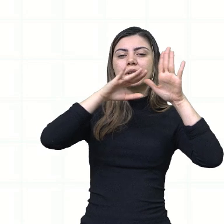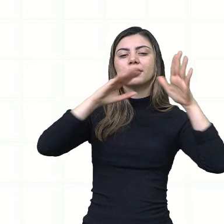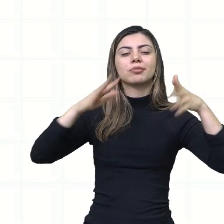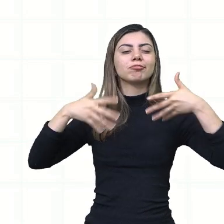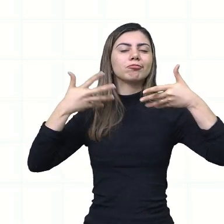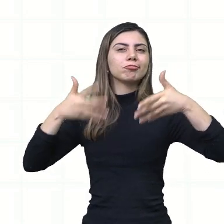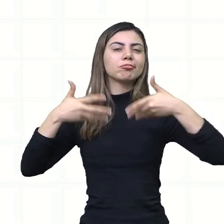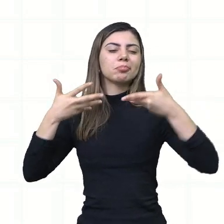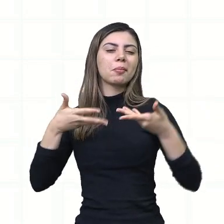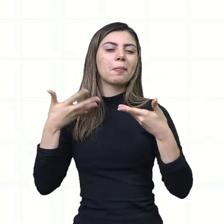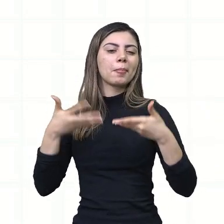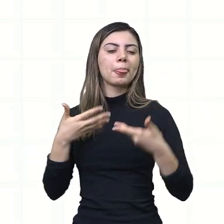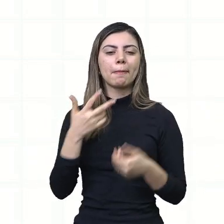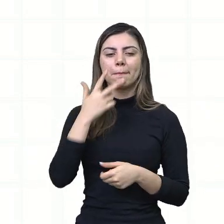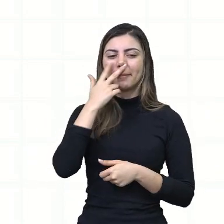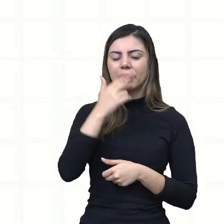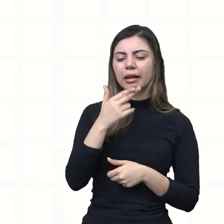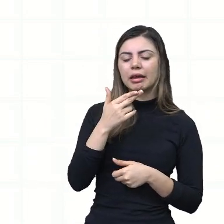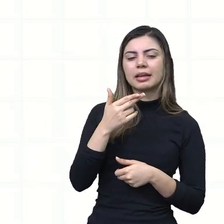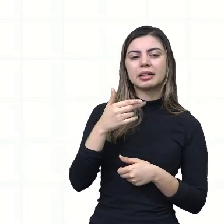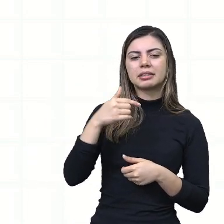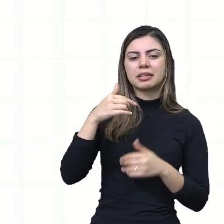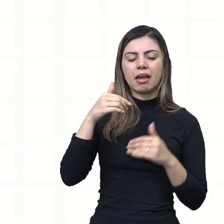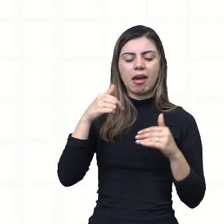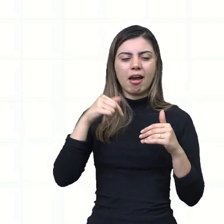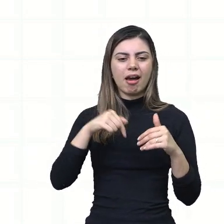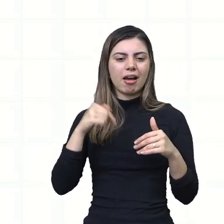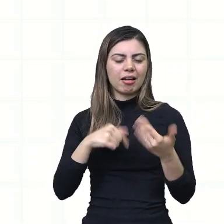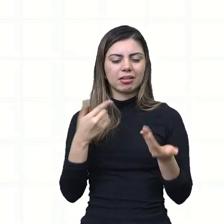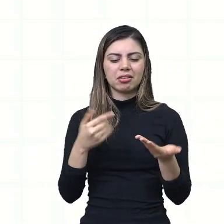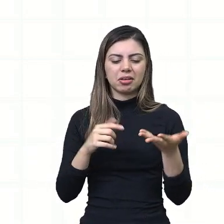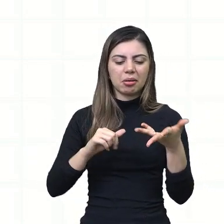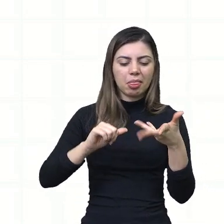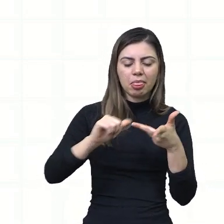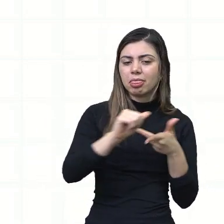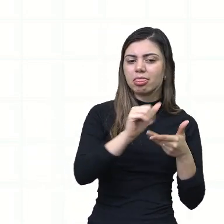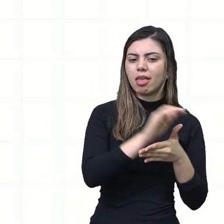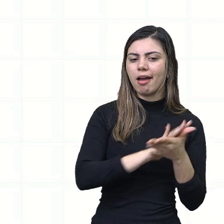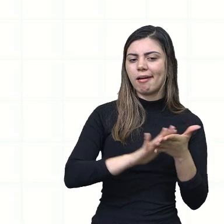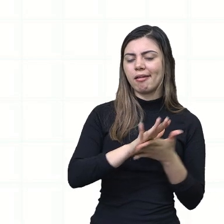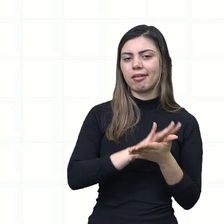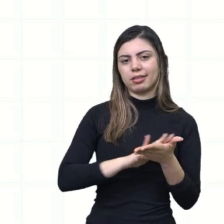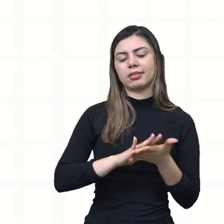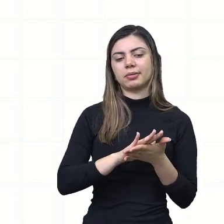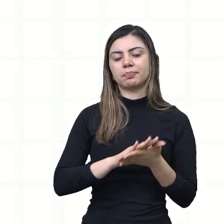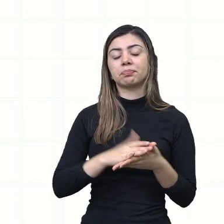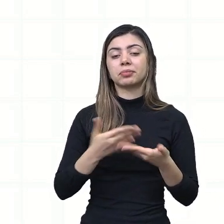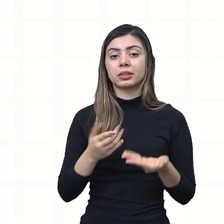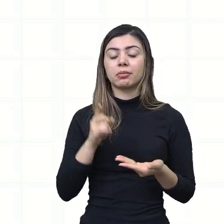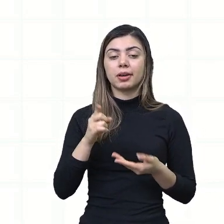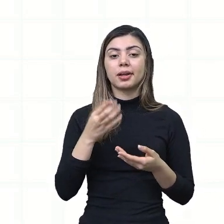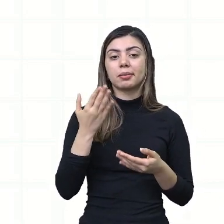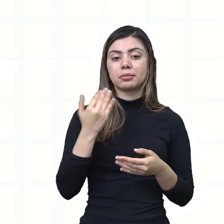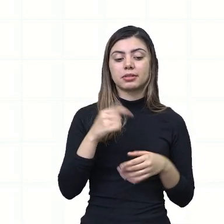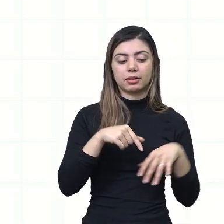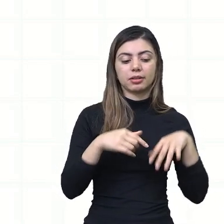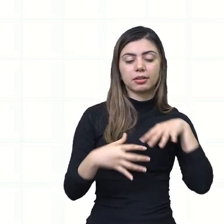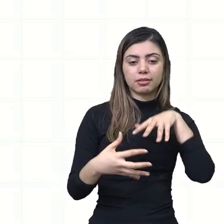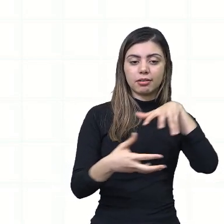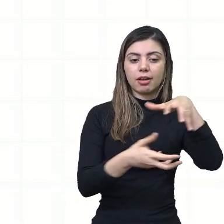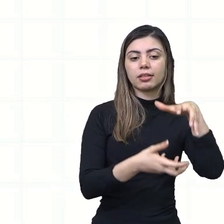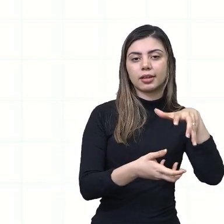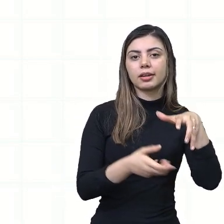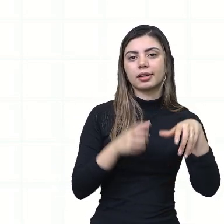ela não tivesse passado pela sina, pelo destino. Que quando estava na terra, como ele coloca na